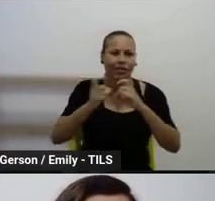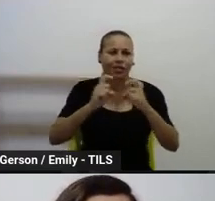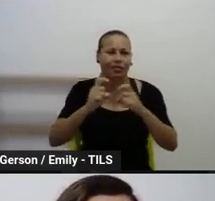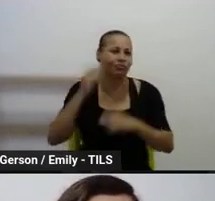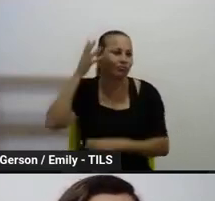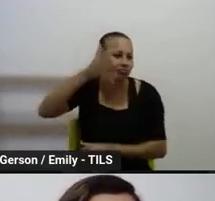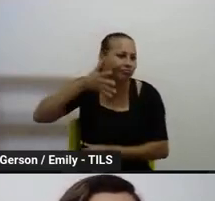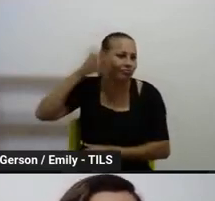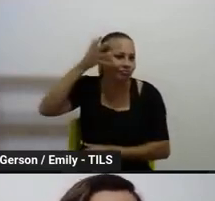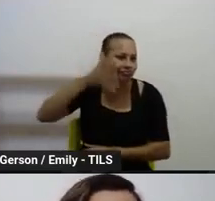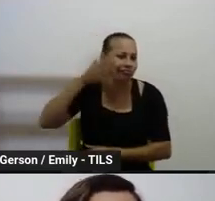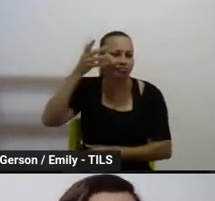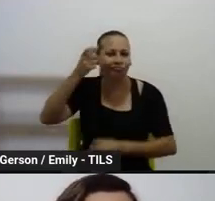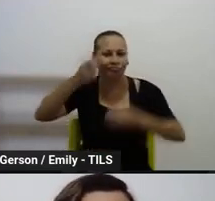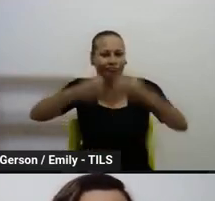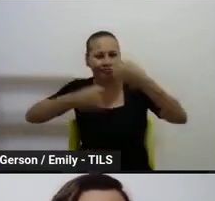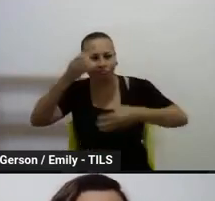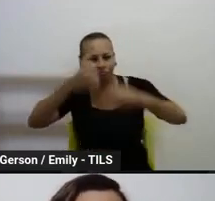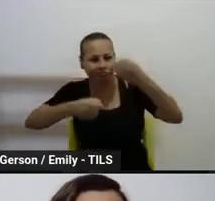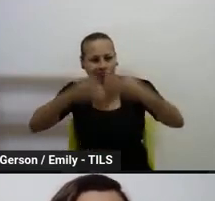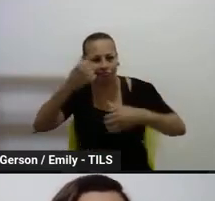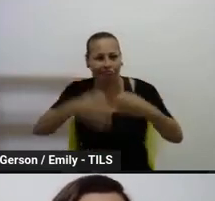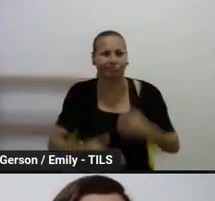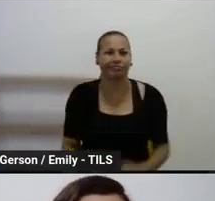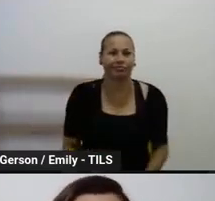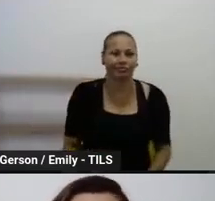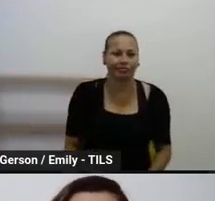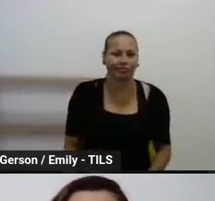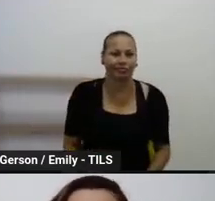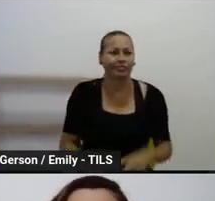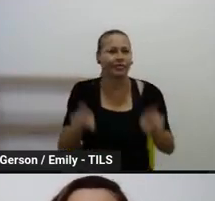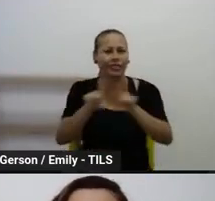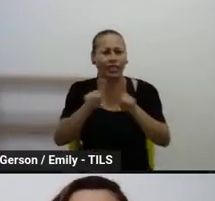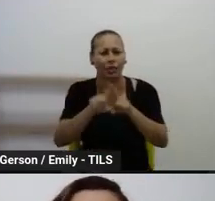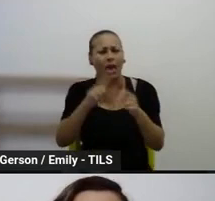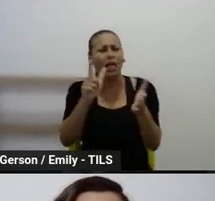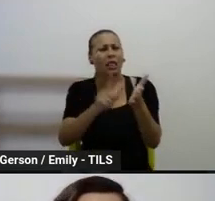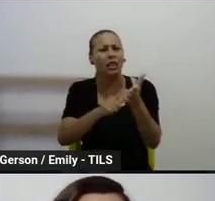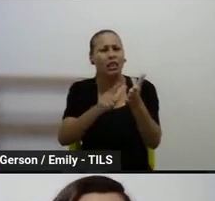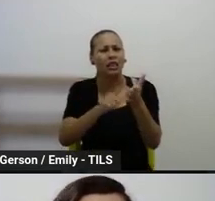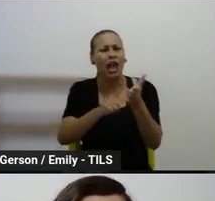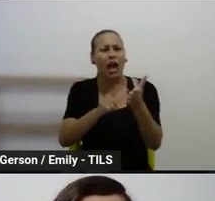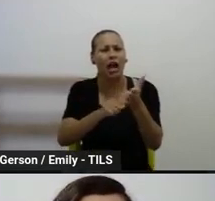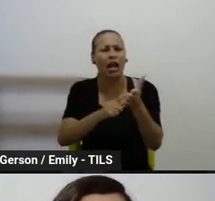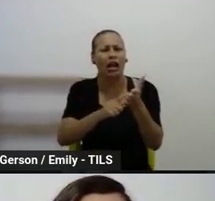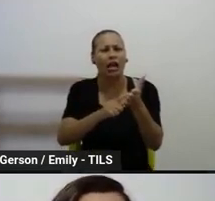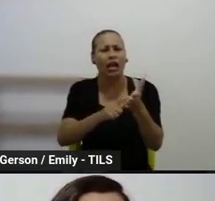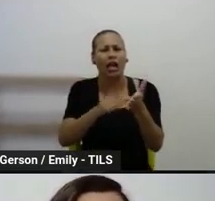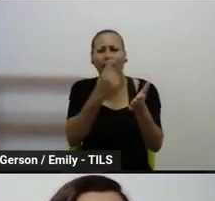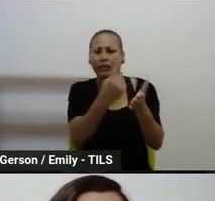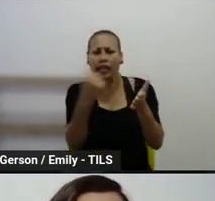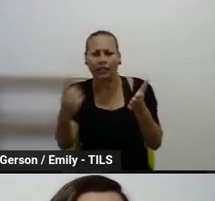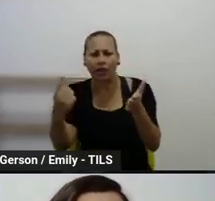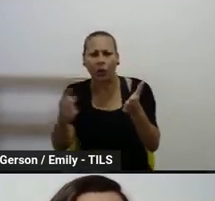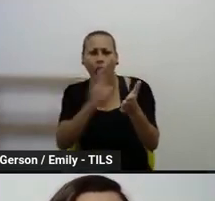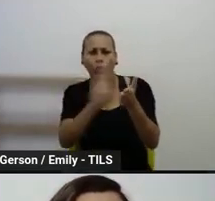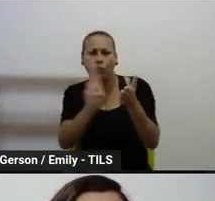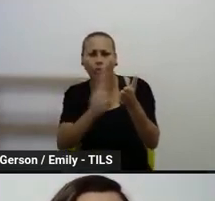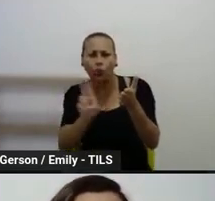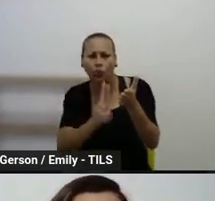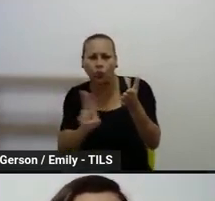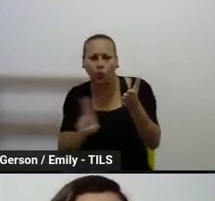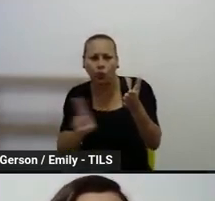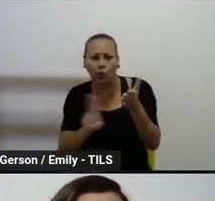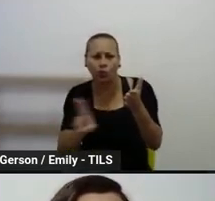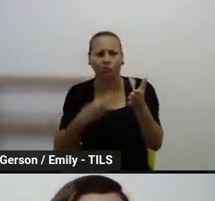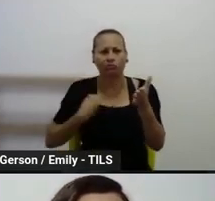algumas pessoas estão perguntando em relação à lista de presença. foi informado que a lista